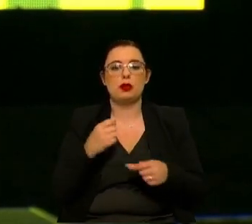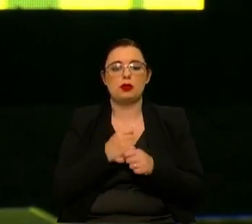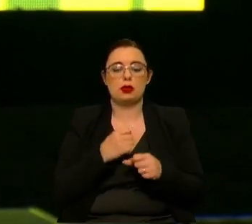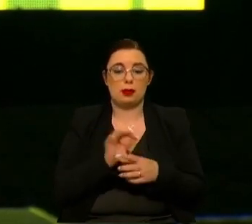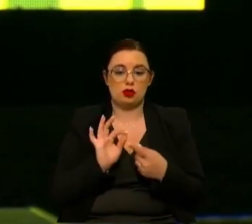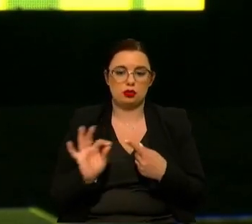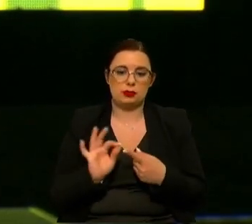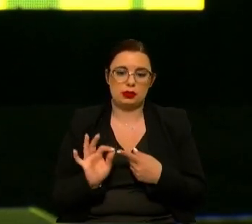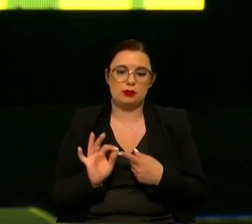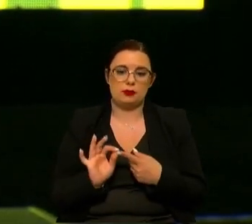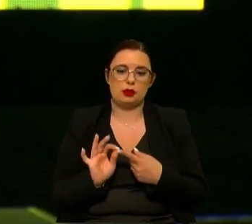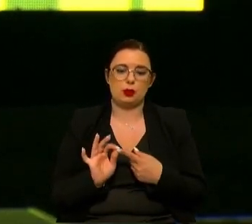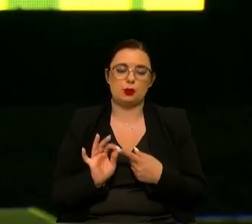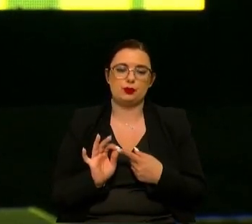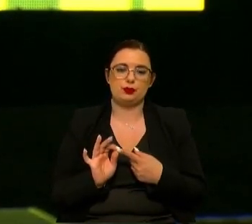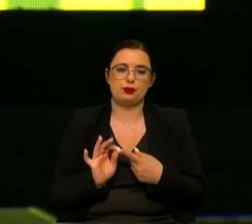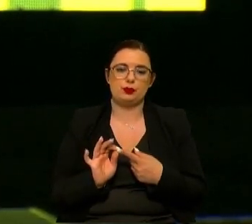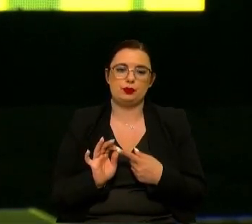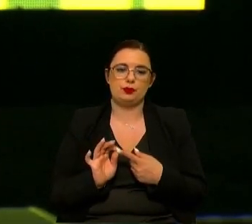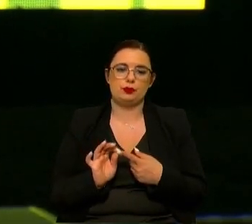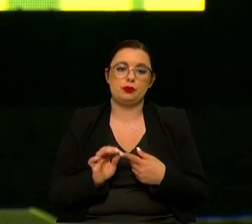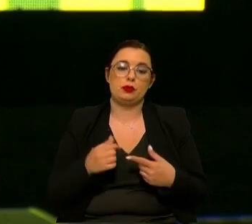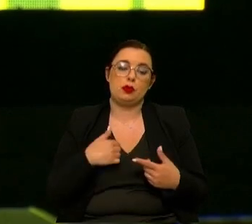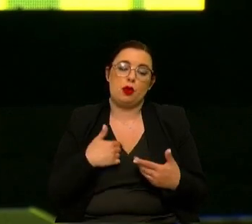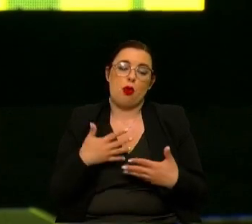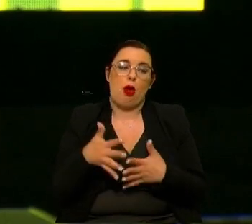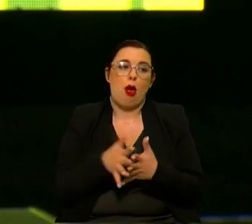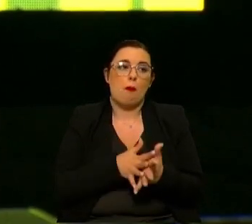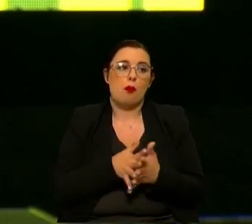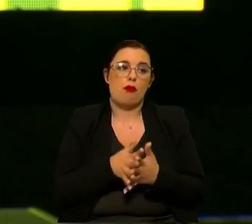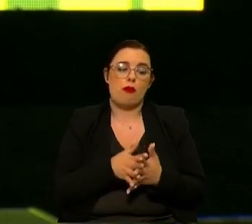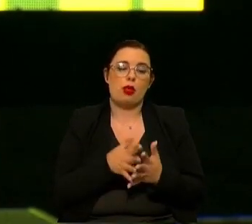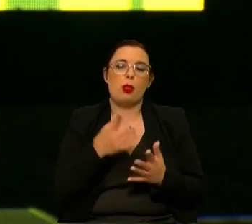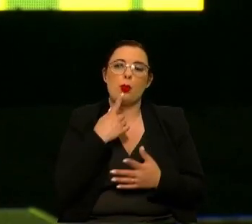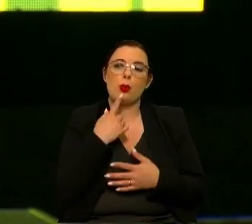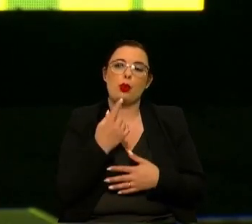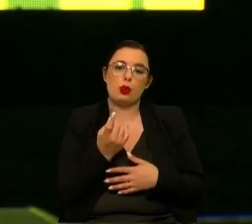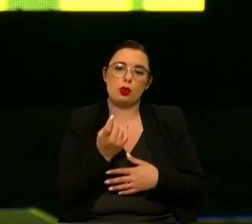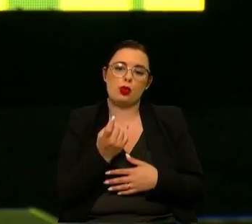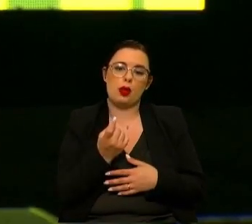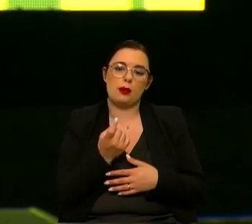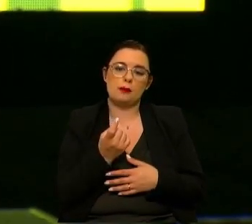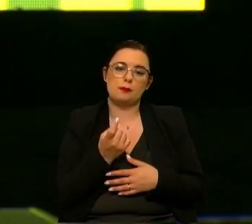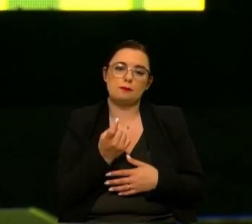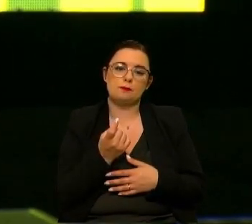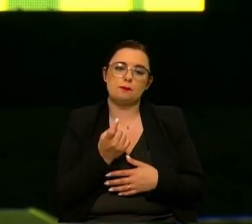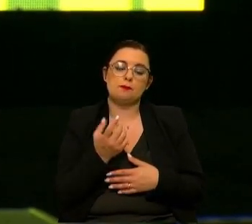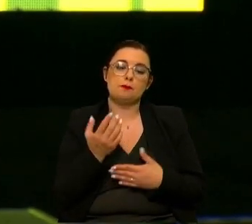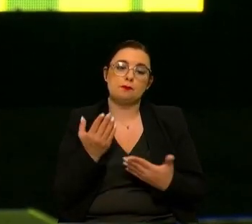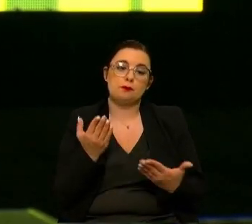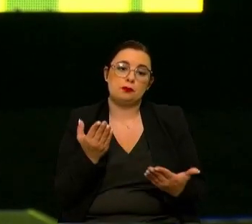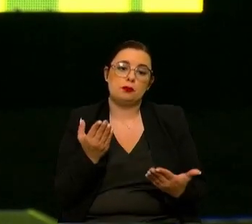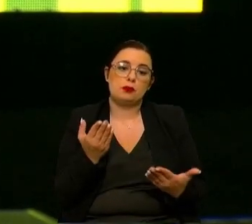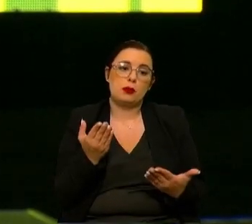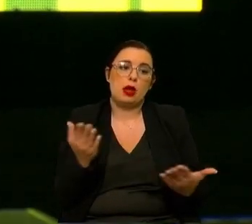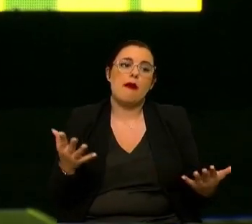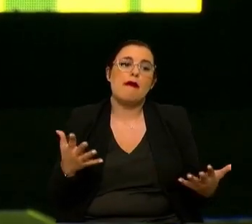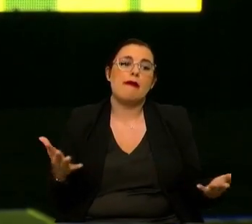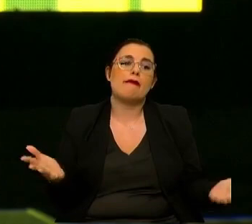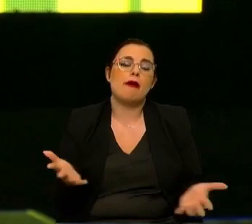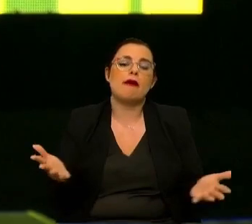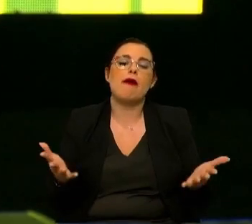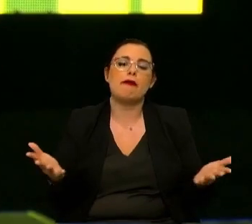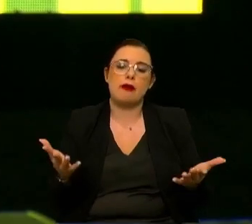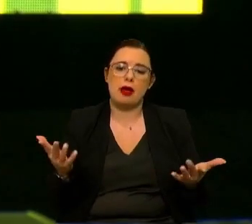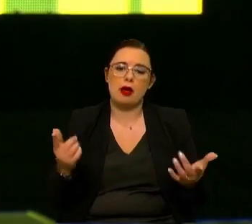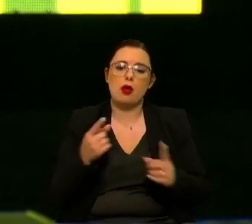específico a Câmara Municipal do Fundão e eu aproveito para perguntar Sr. Presidente Paulo Fernandes o que é que motivou o Fundão a entrar e